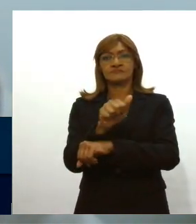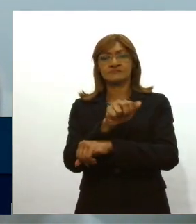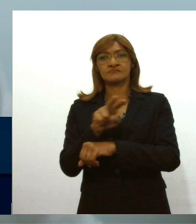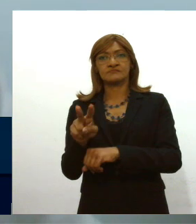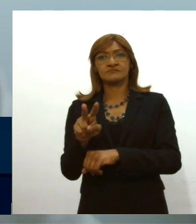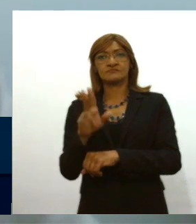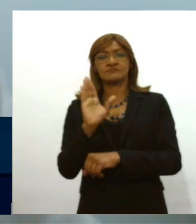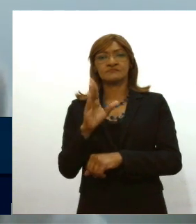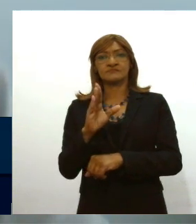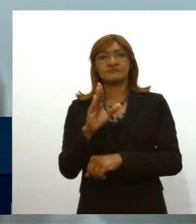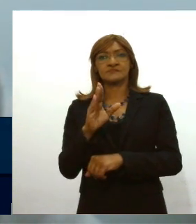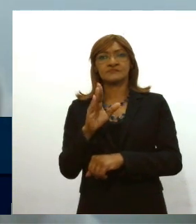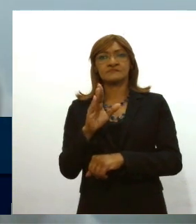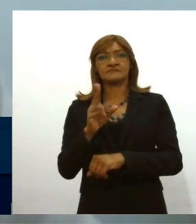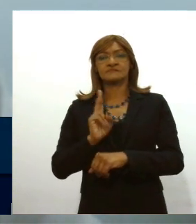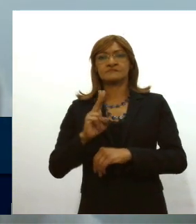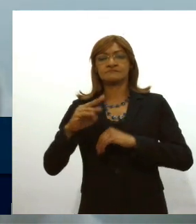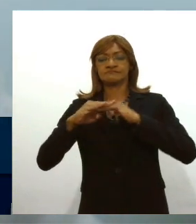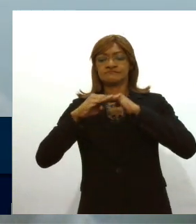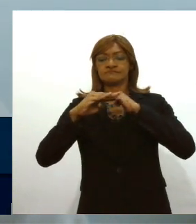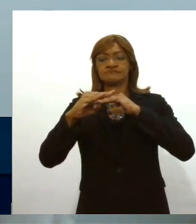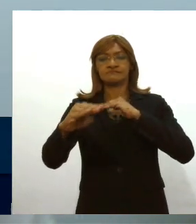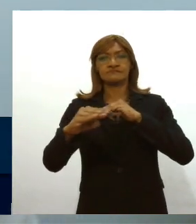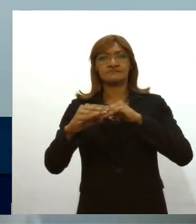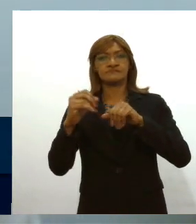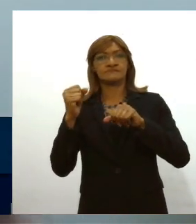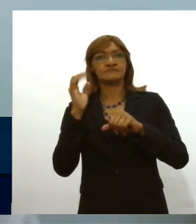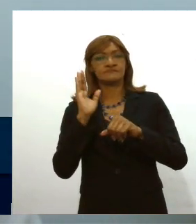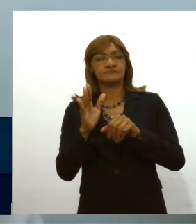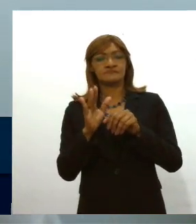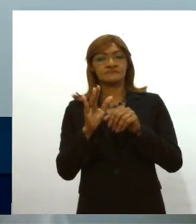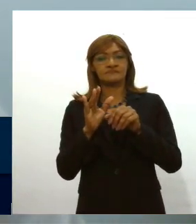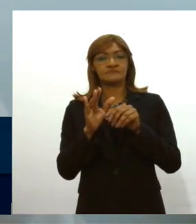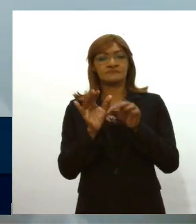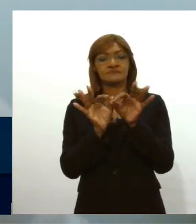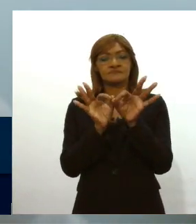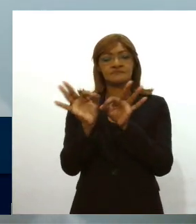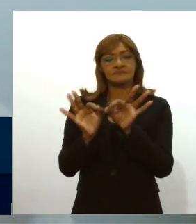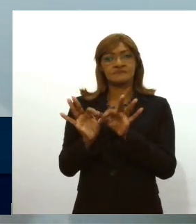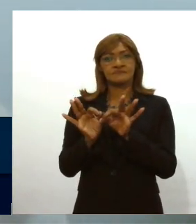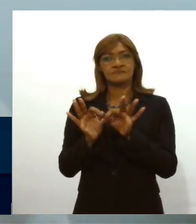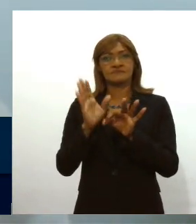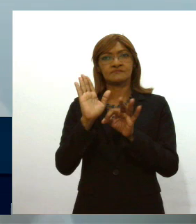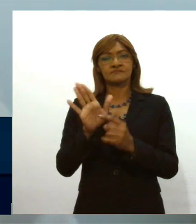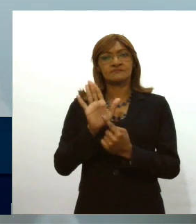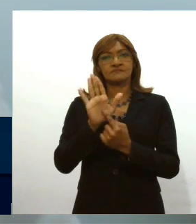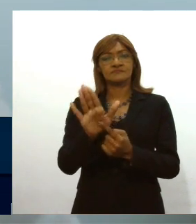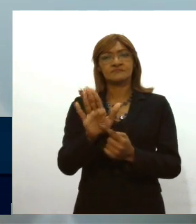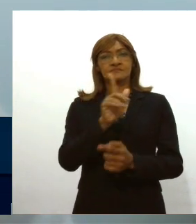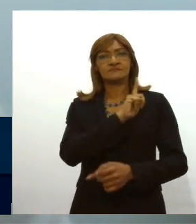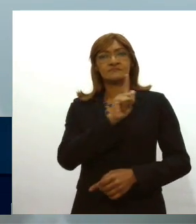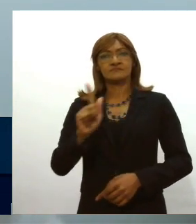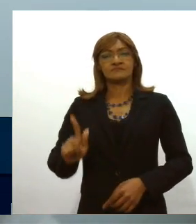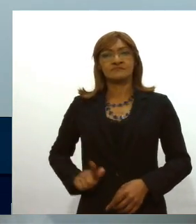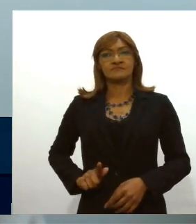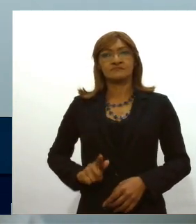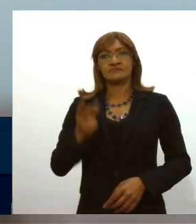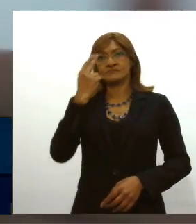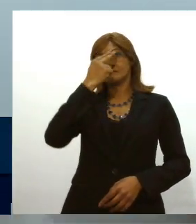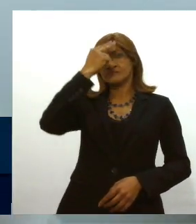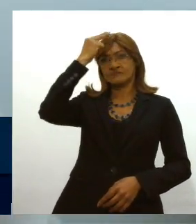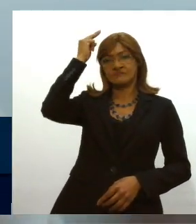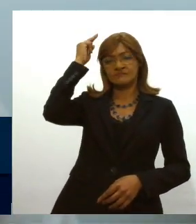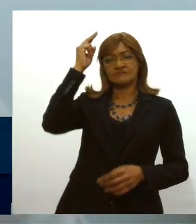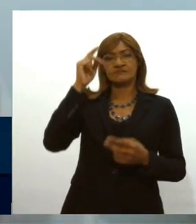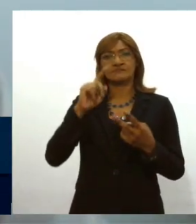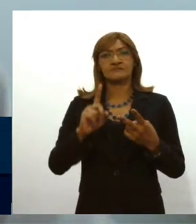processo de restauração conforme inclusive já foi exposto pelo governador Belenvaldo Chakras